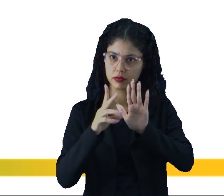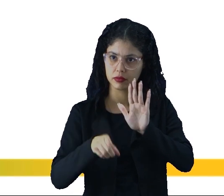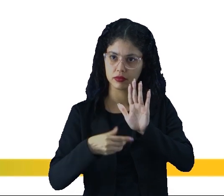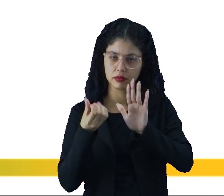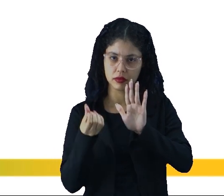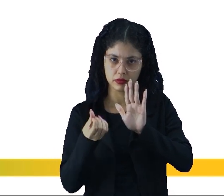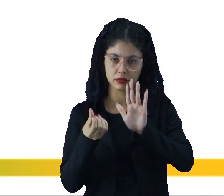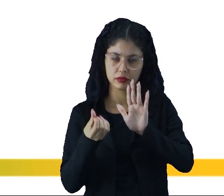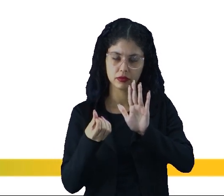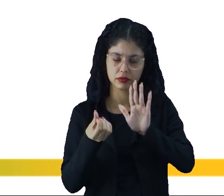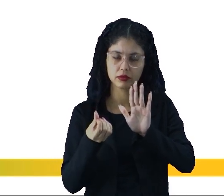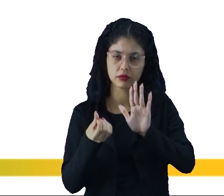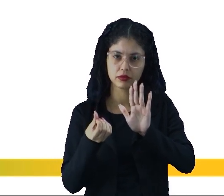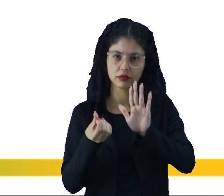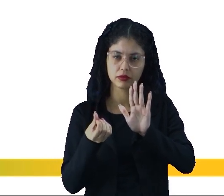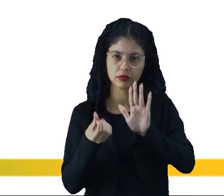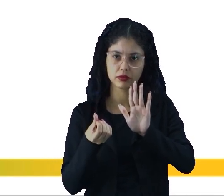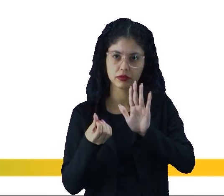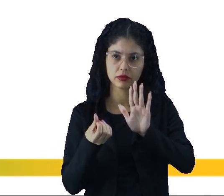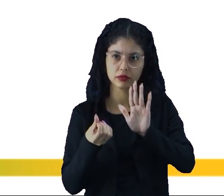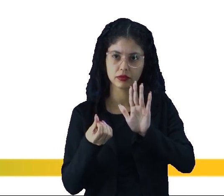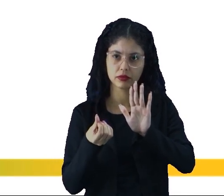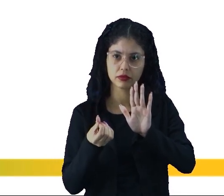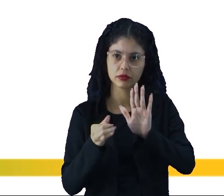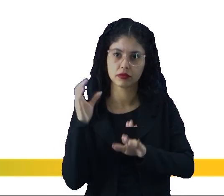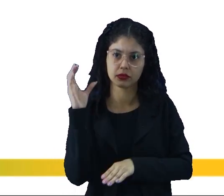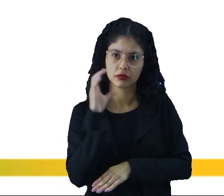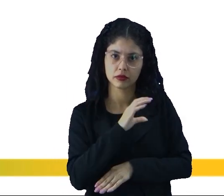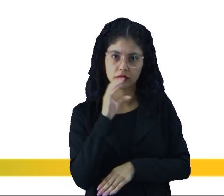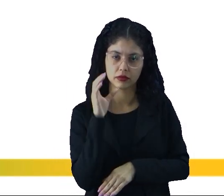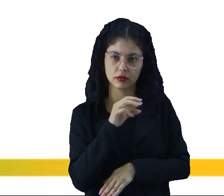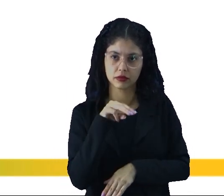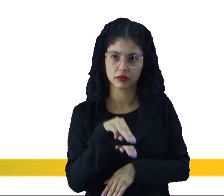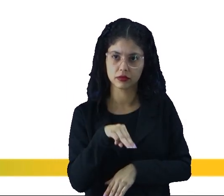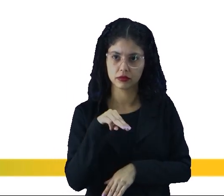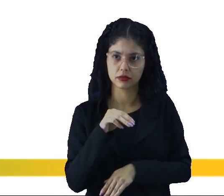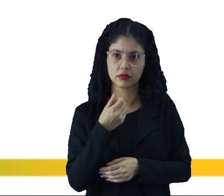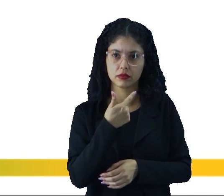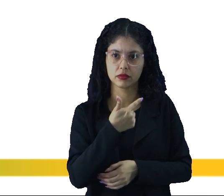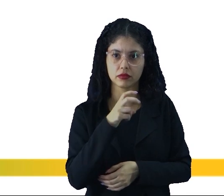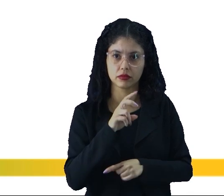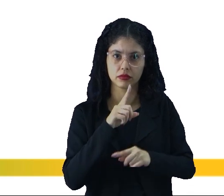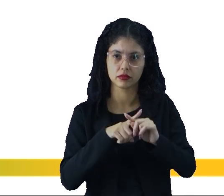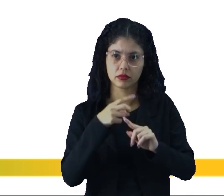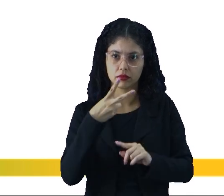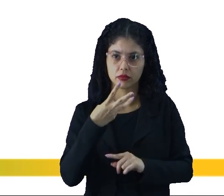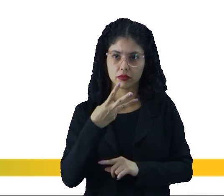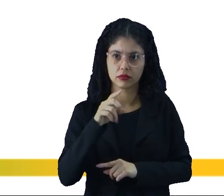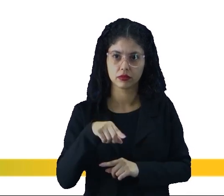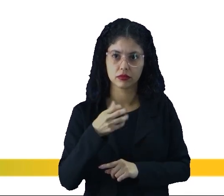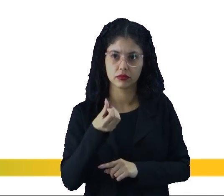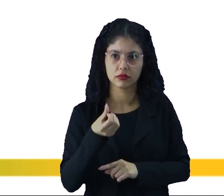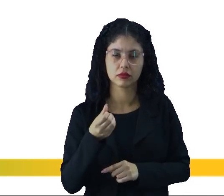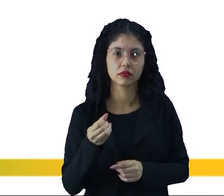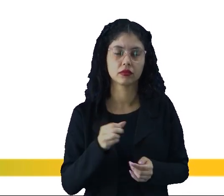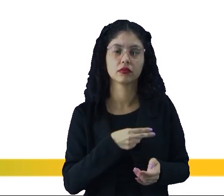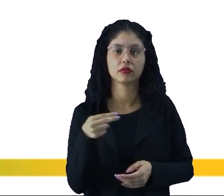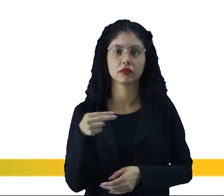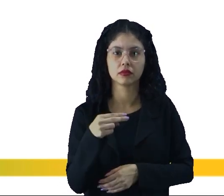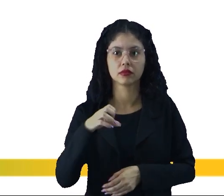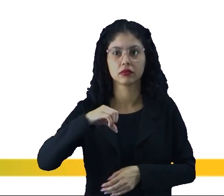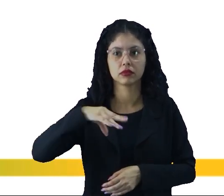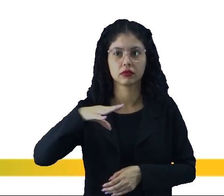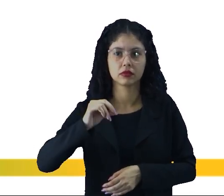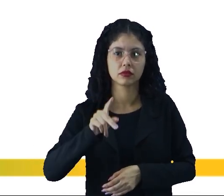,6 então a velocidade média vai ser 25 vezes 3,6 que é